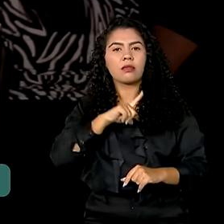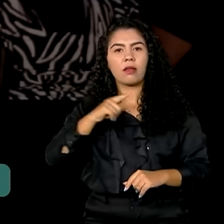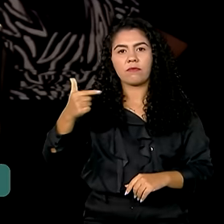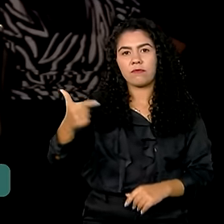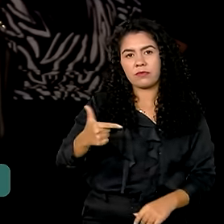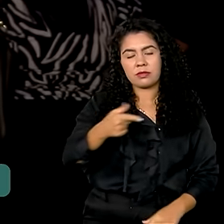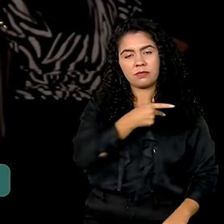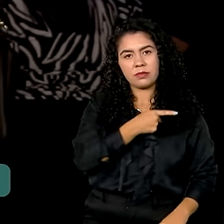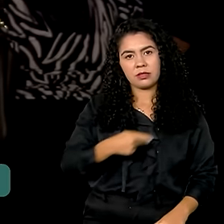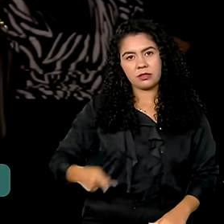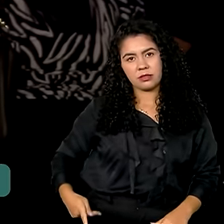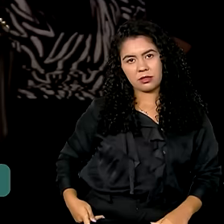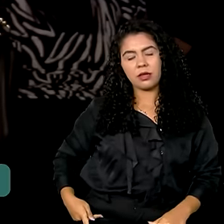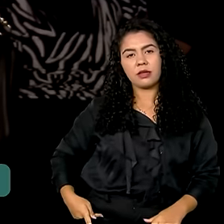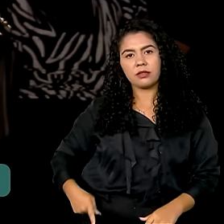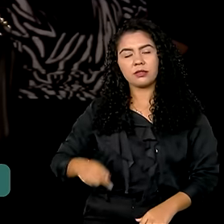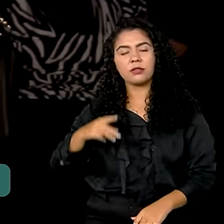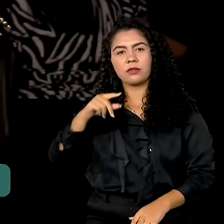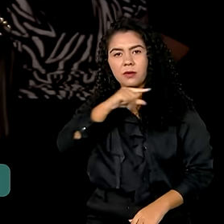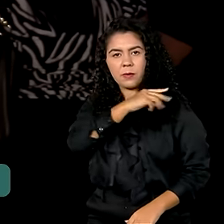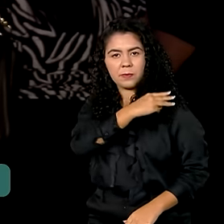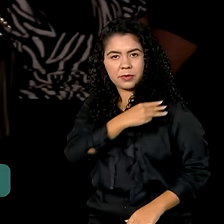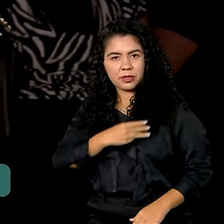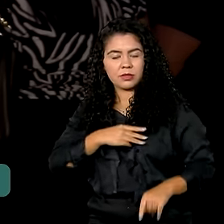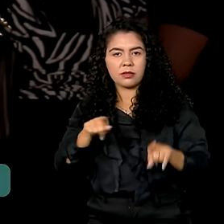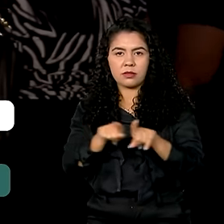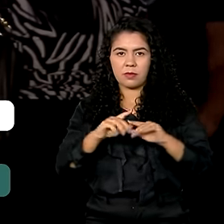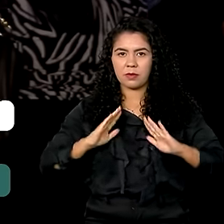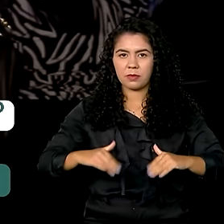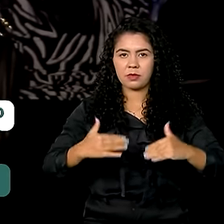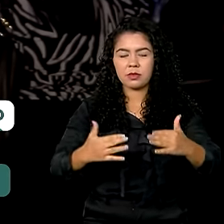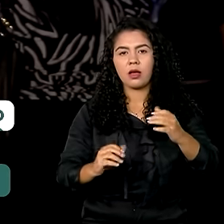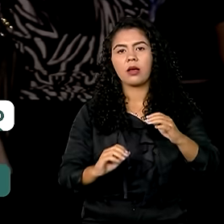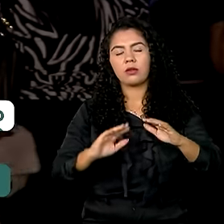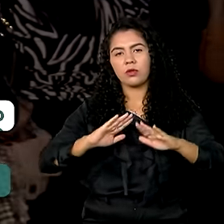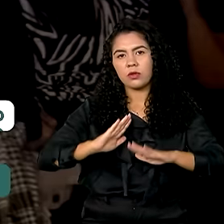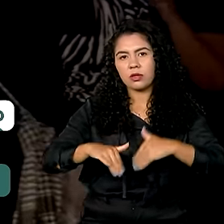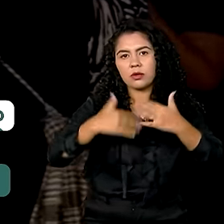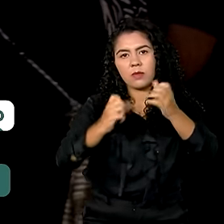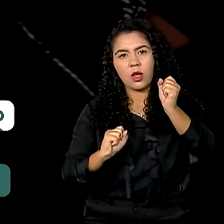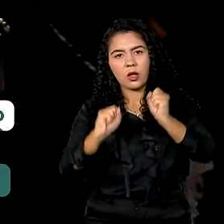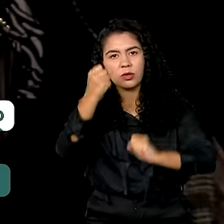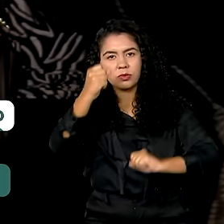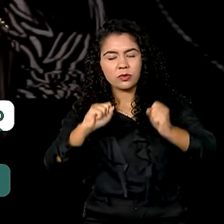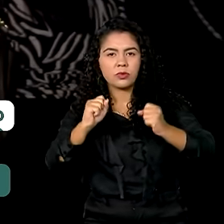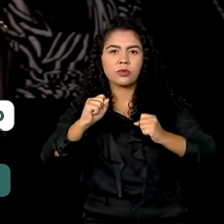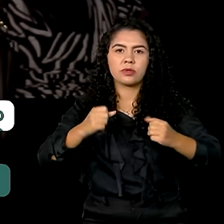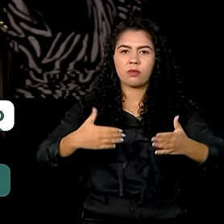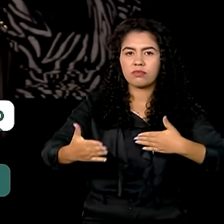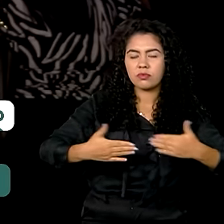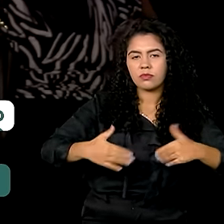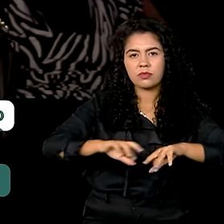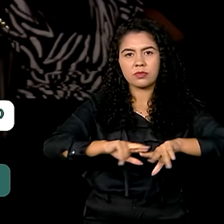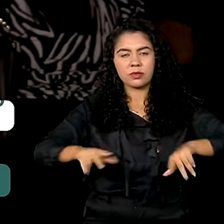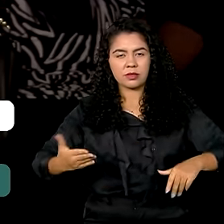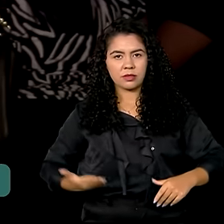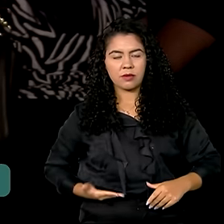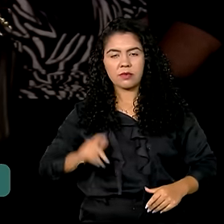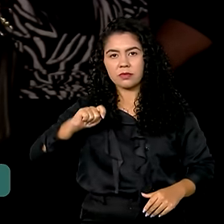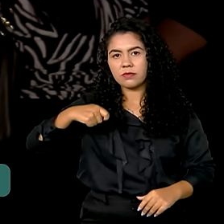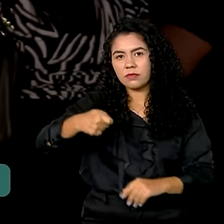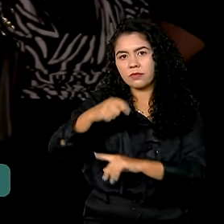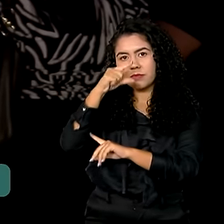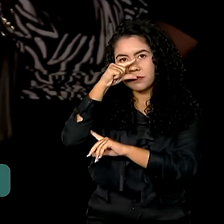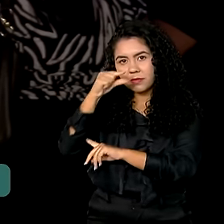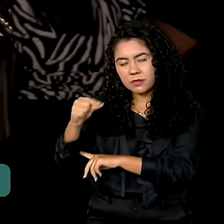vice-presidente e ministro do Desenvolvimento, Indústria, Comércio e Serviços, Geraldo Alckmin. Durante o evento, o